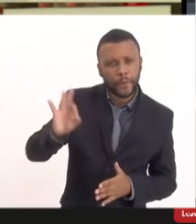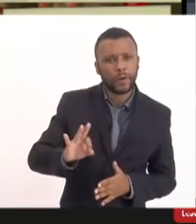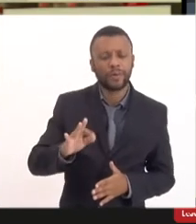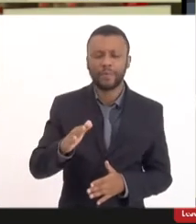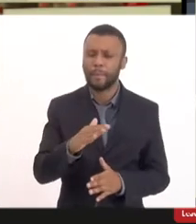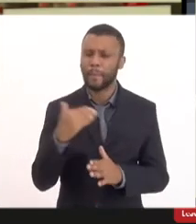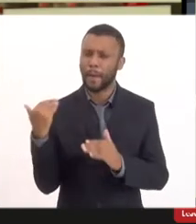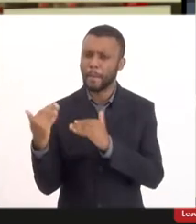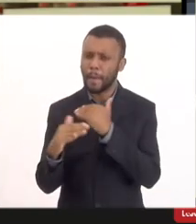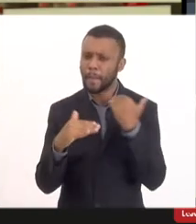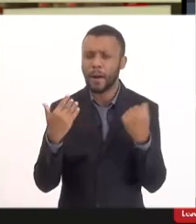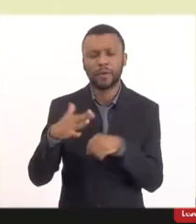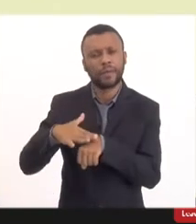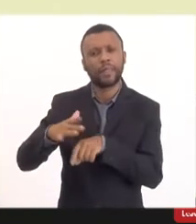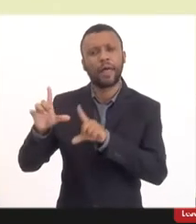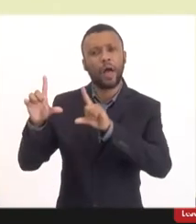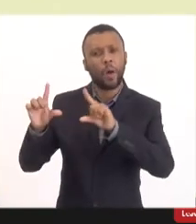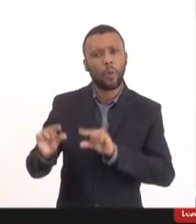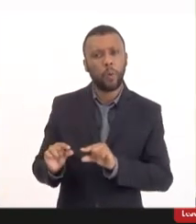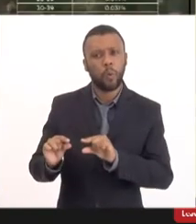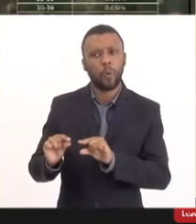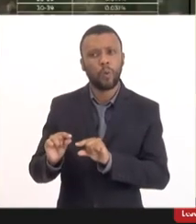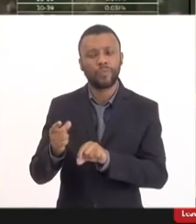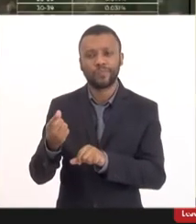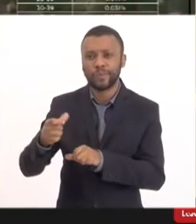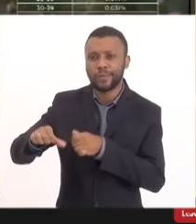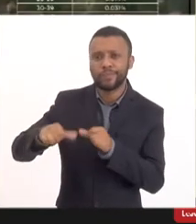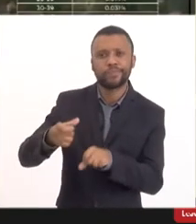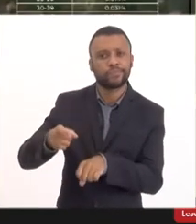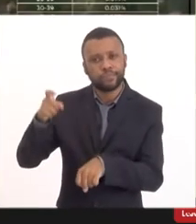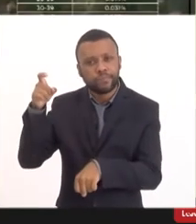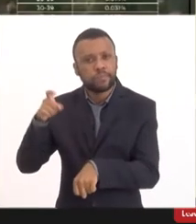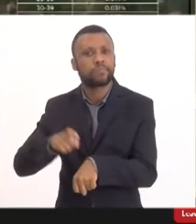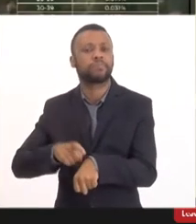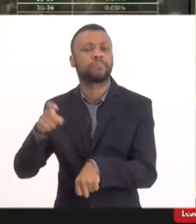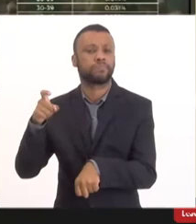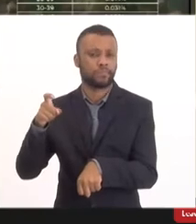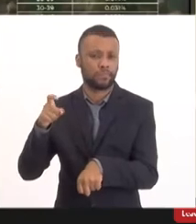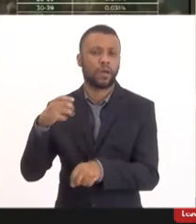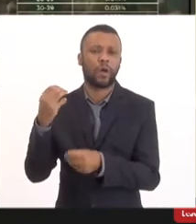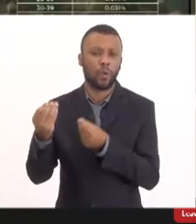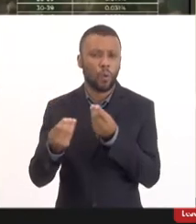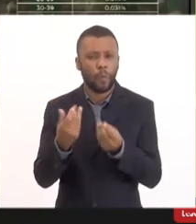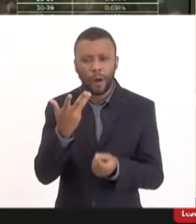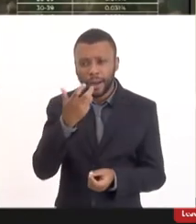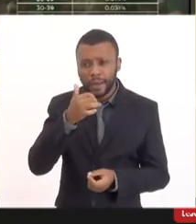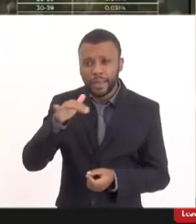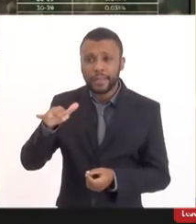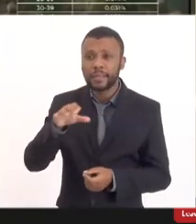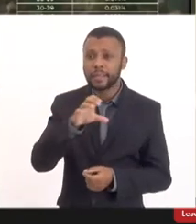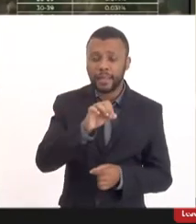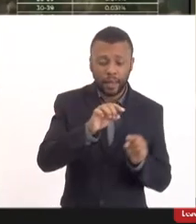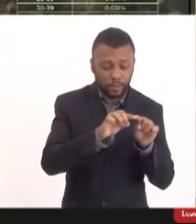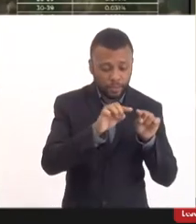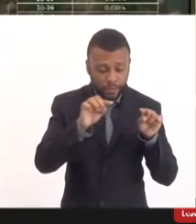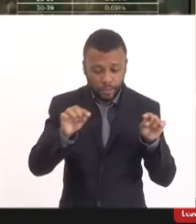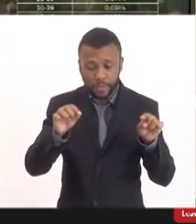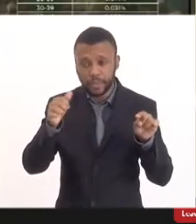doenças é muito pequeno atualizado do John United lá de Stanford olha aqui criança de 0 a 19 anos é 0